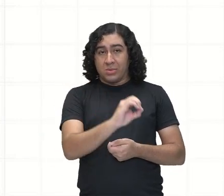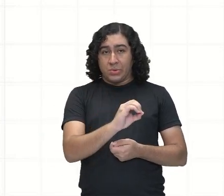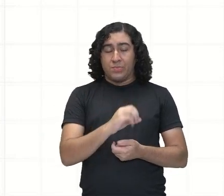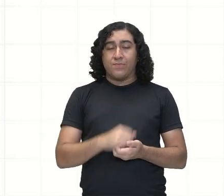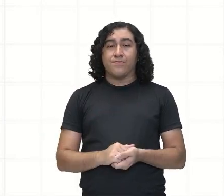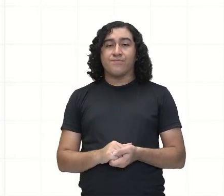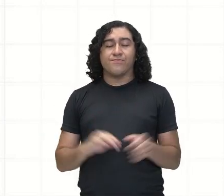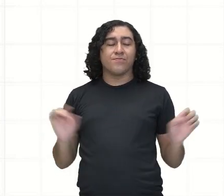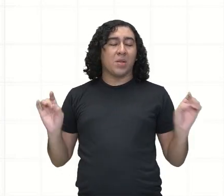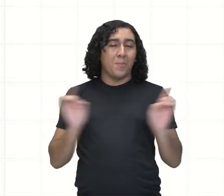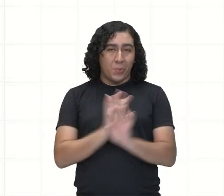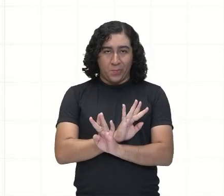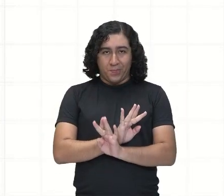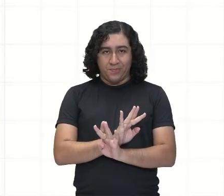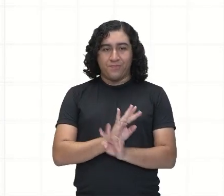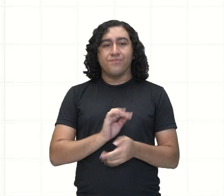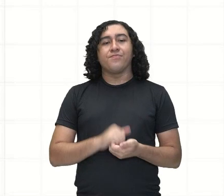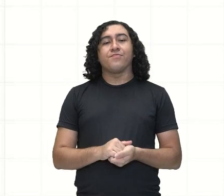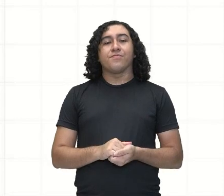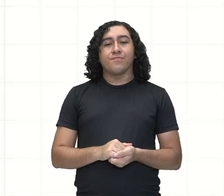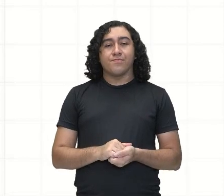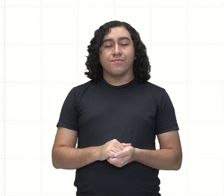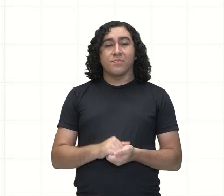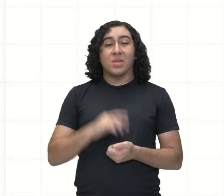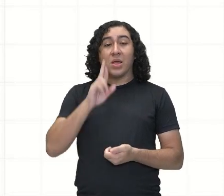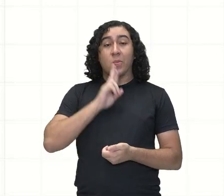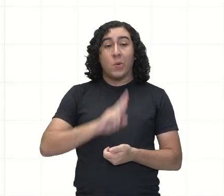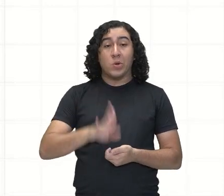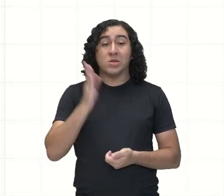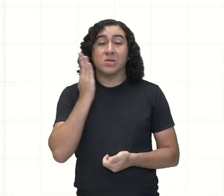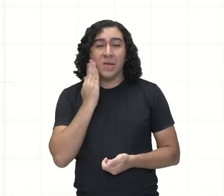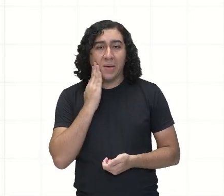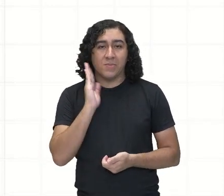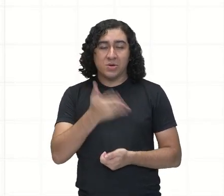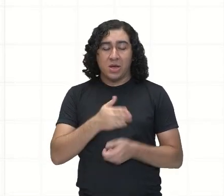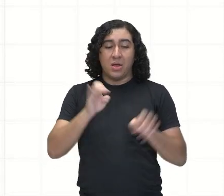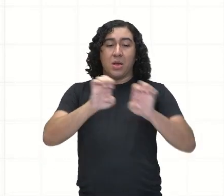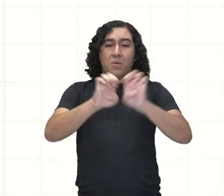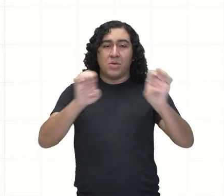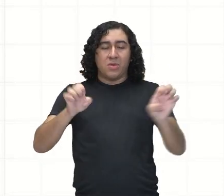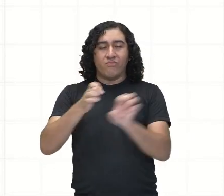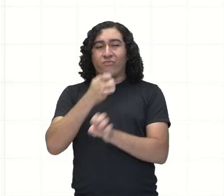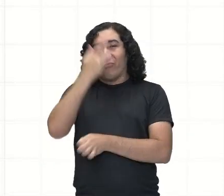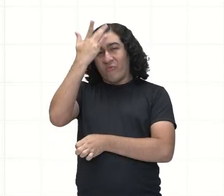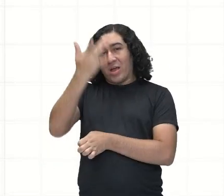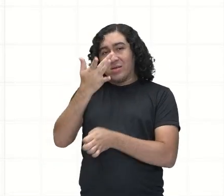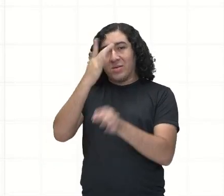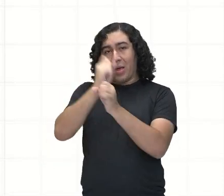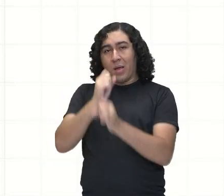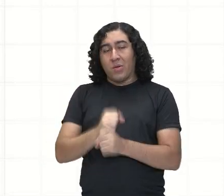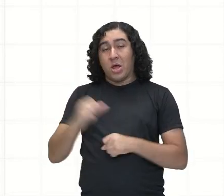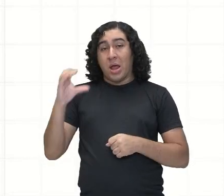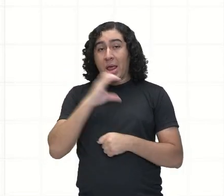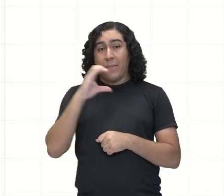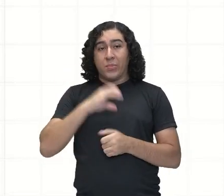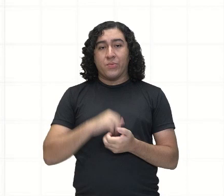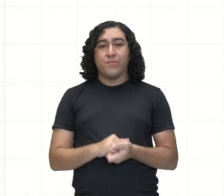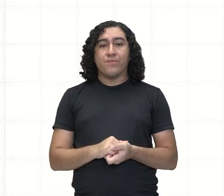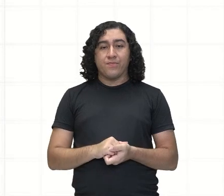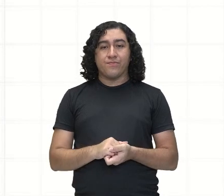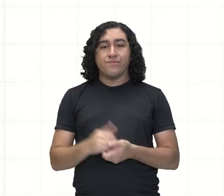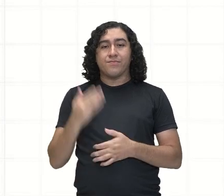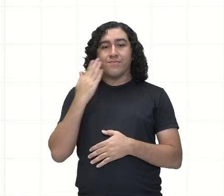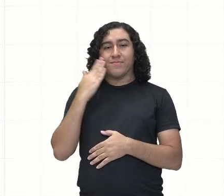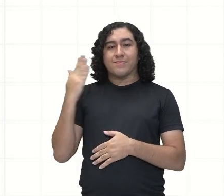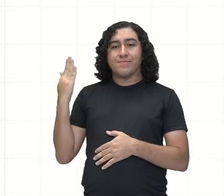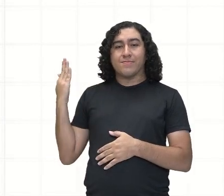Pronto. Né? Sabendo a fórmula, né? Fica fácil. O professor Alexandre percorreu aproximadamente